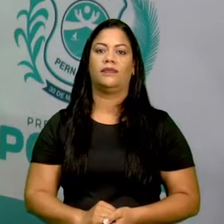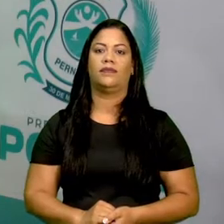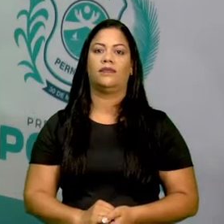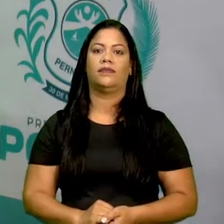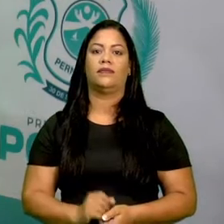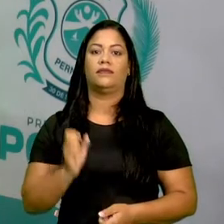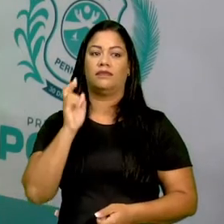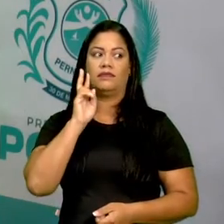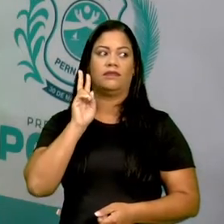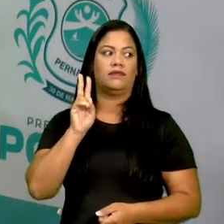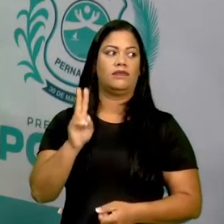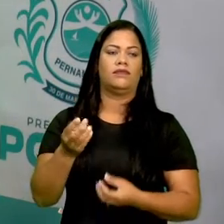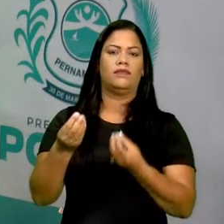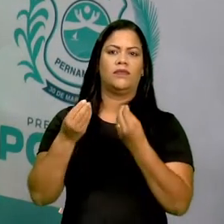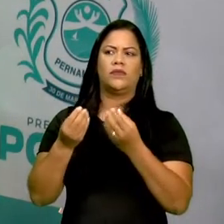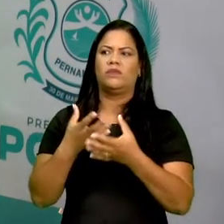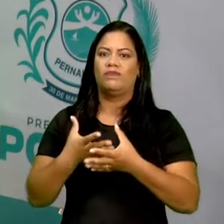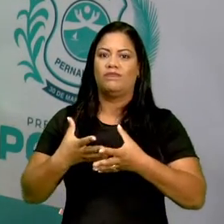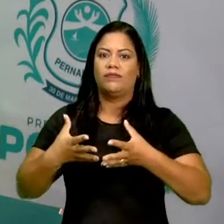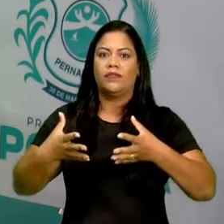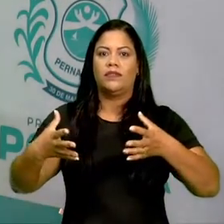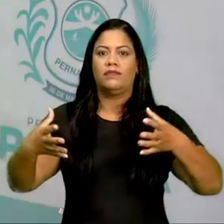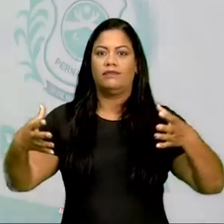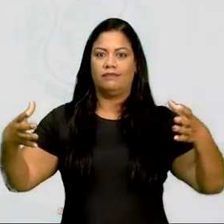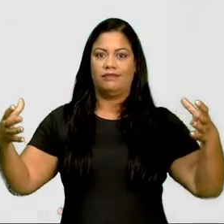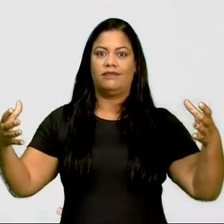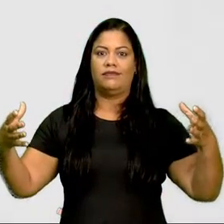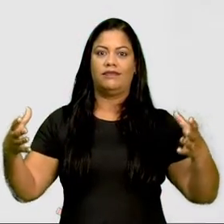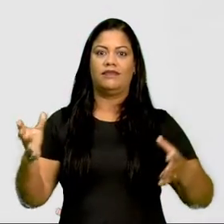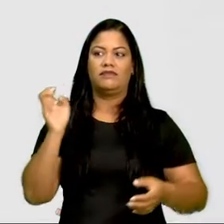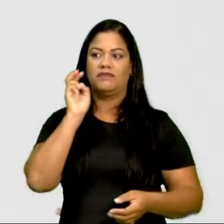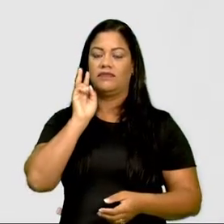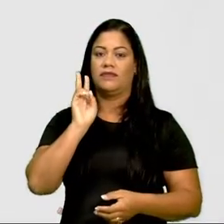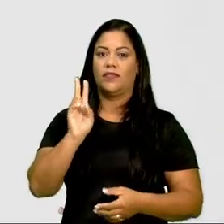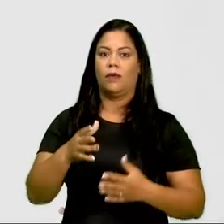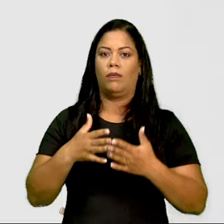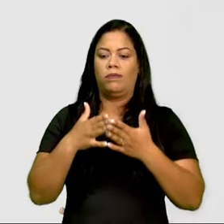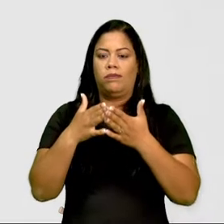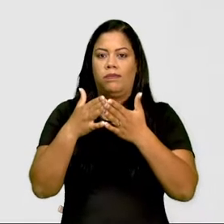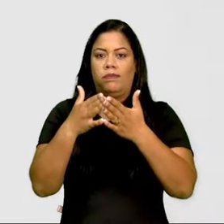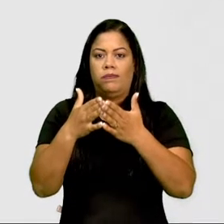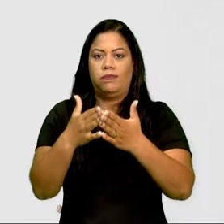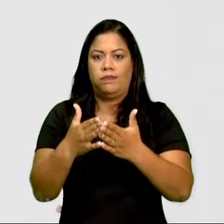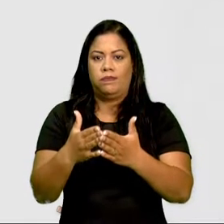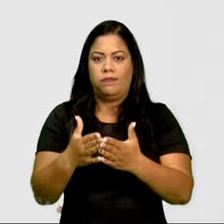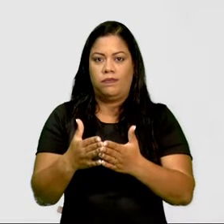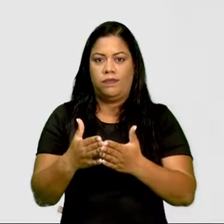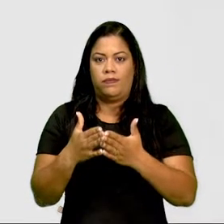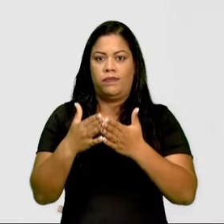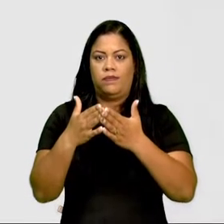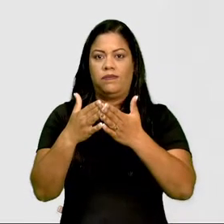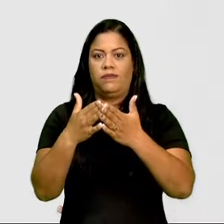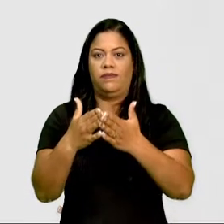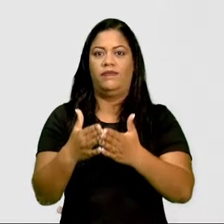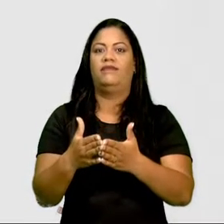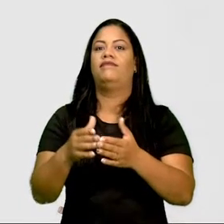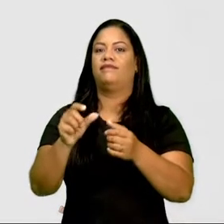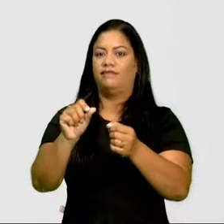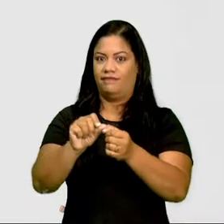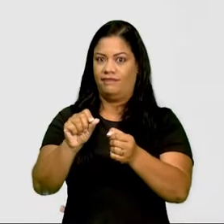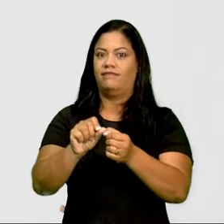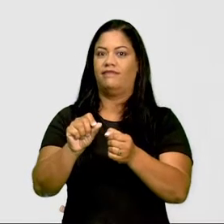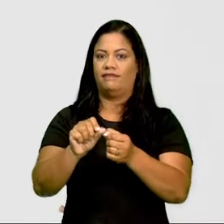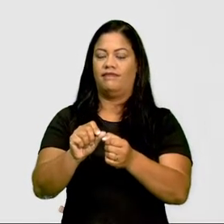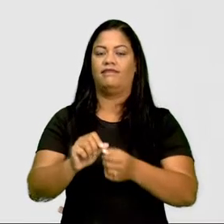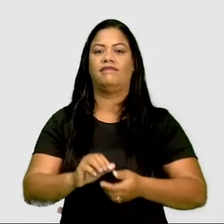Olha aqui o Estaleiro, como ele é grande, é enorme e olha aqui o navio que está sendo construído. Então,